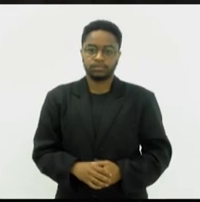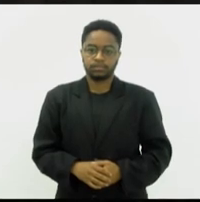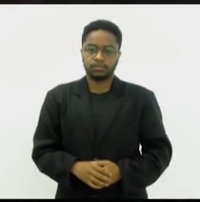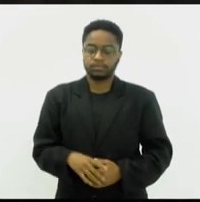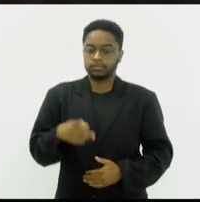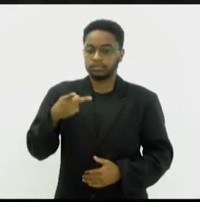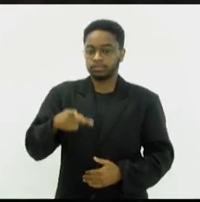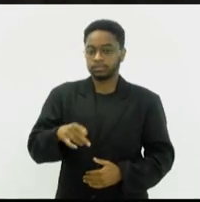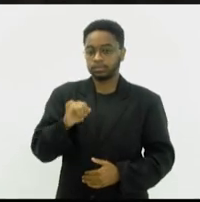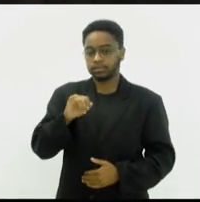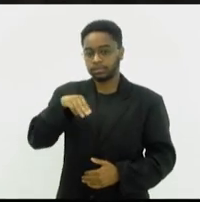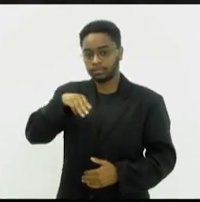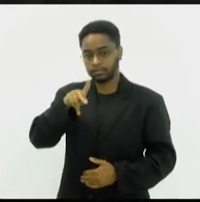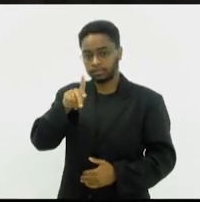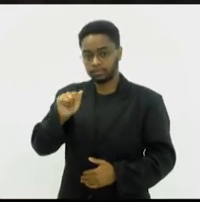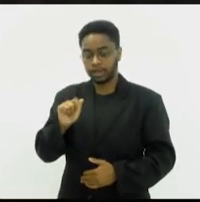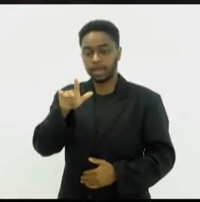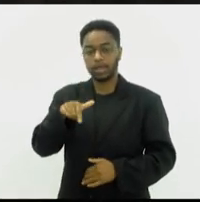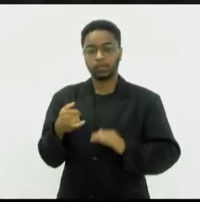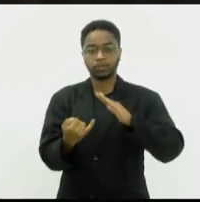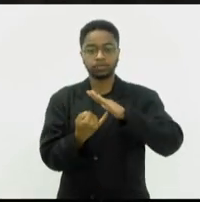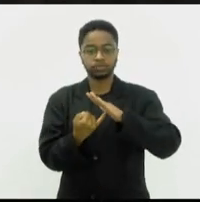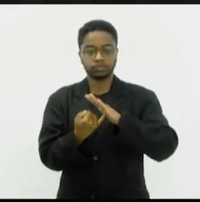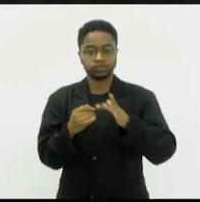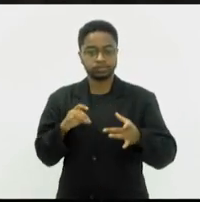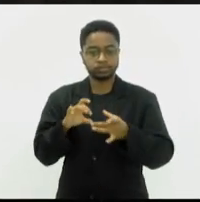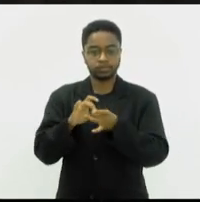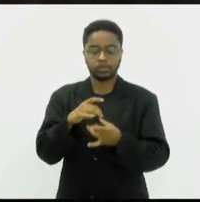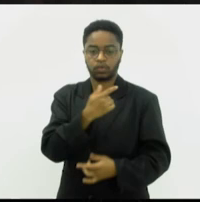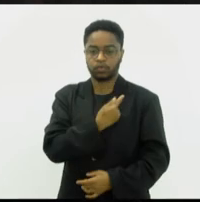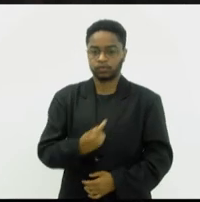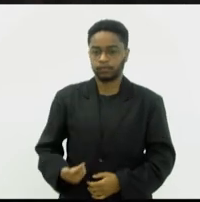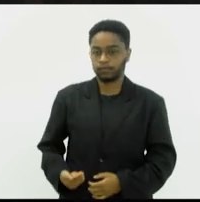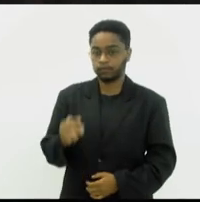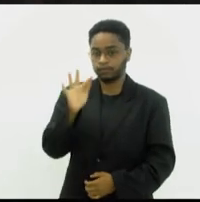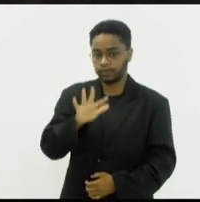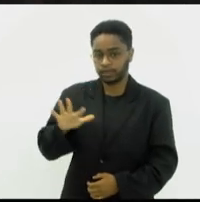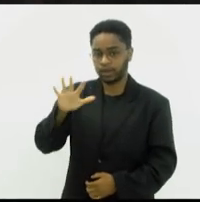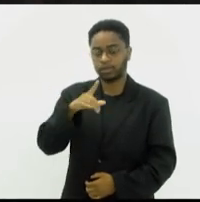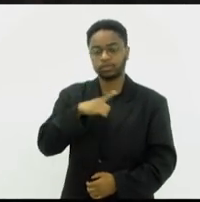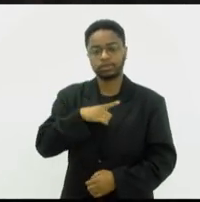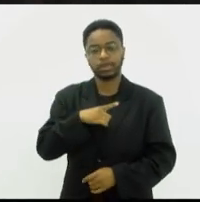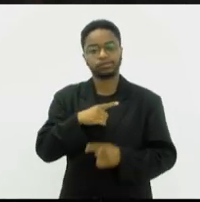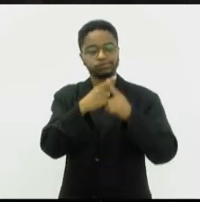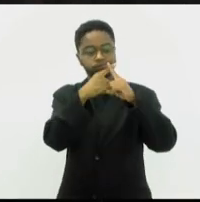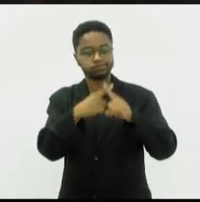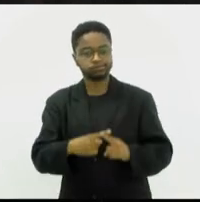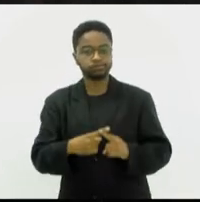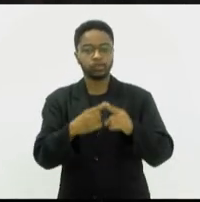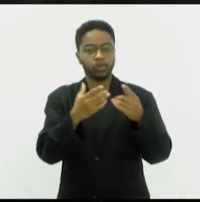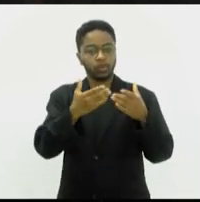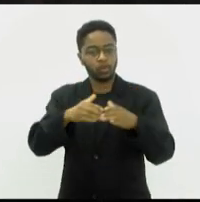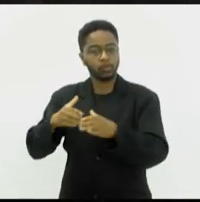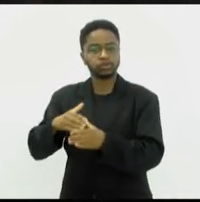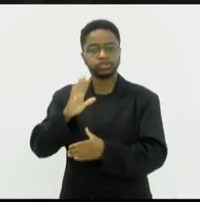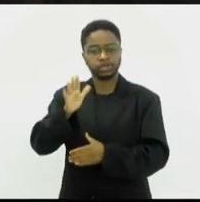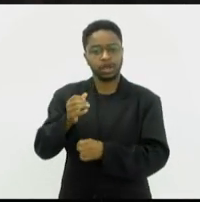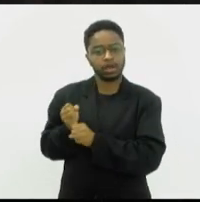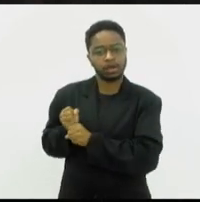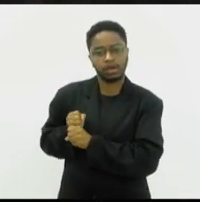federal, produz já há muitas décadas através do nosso país.